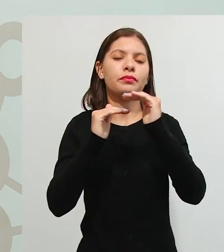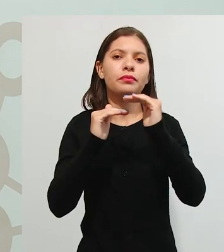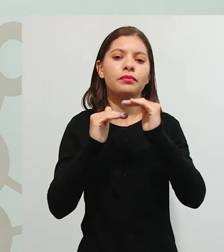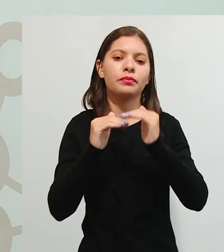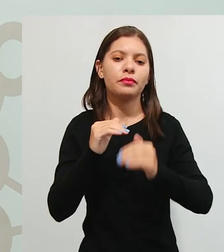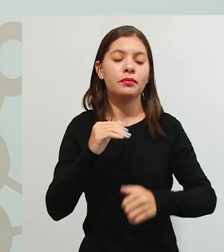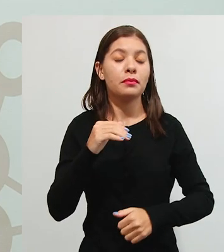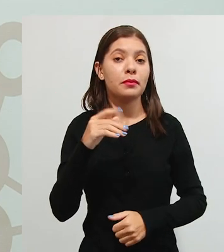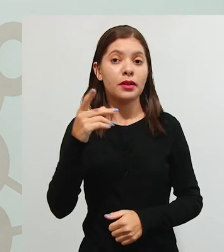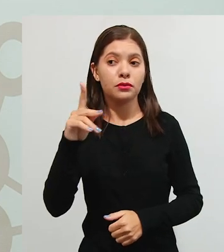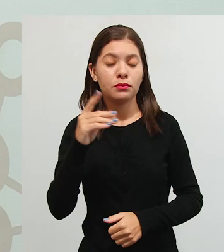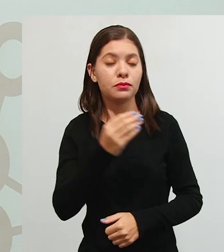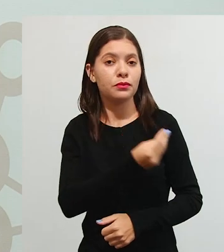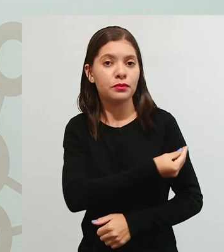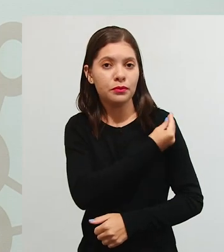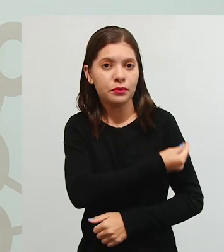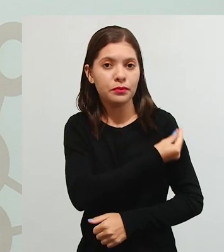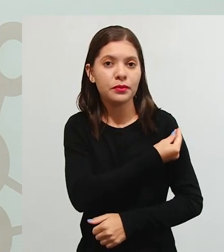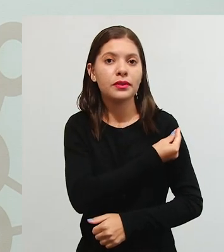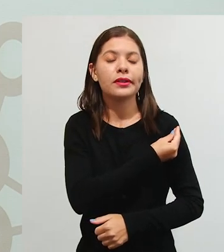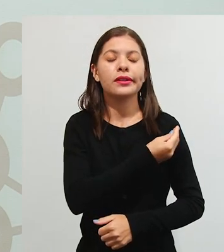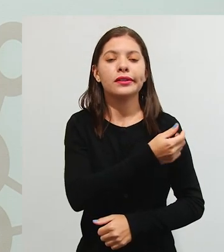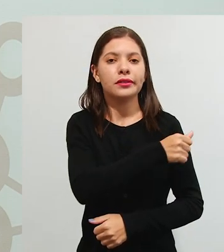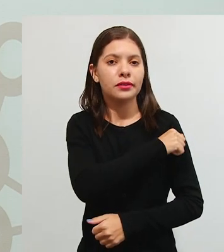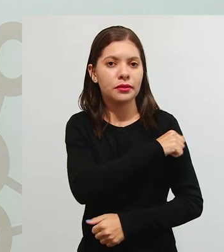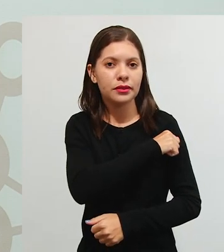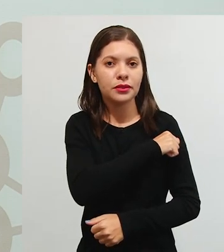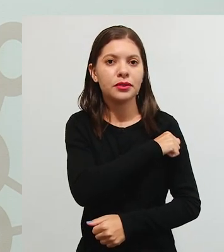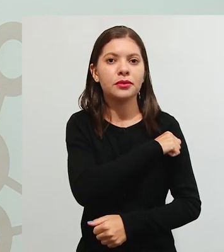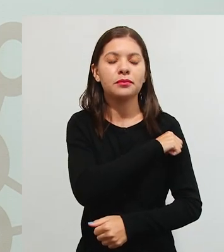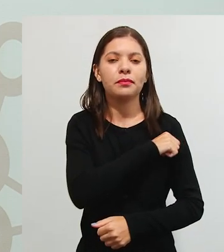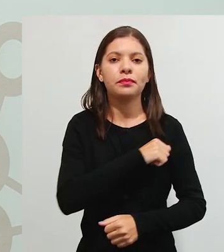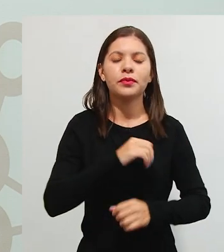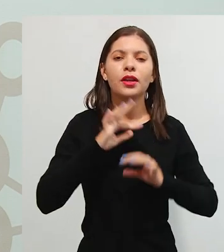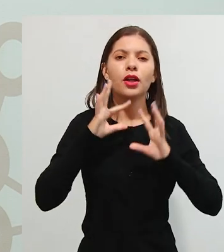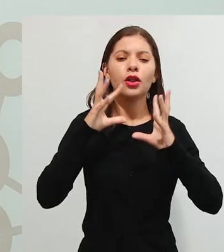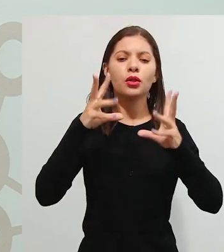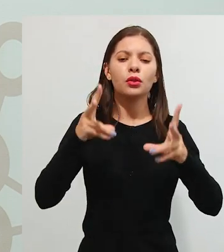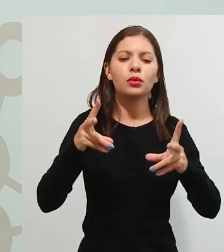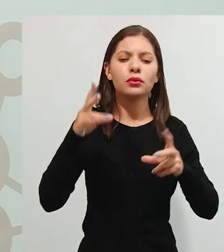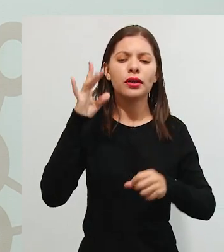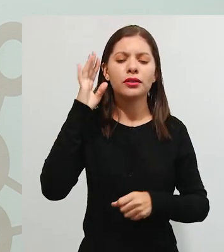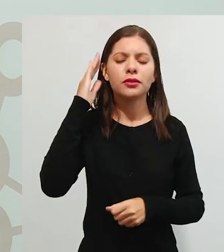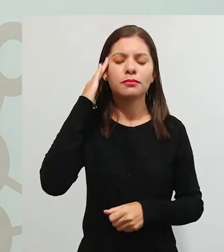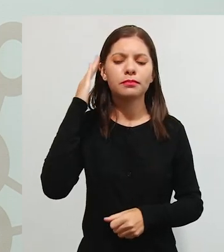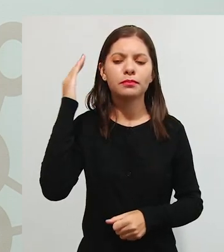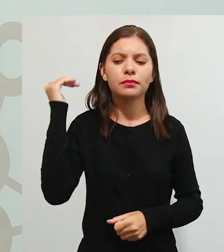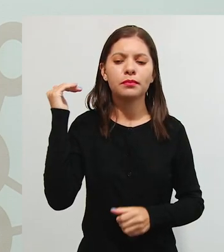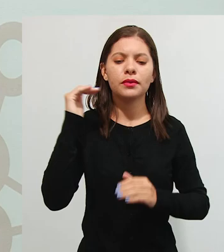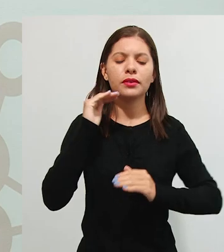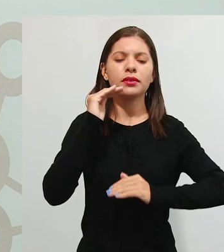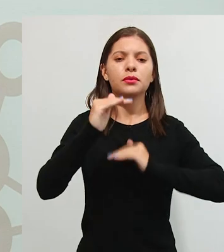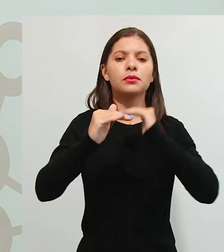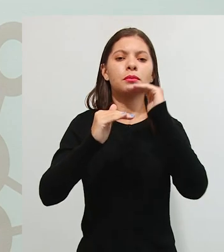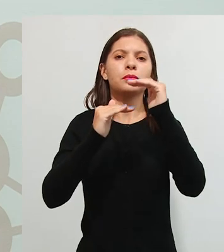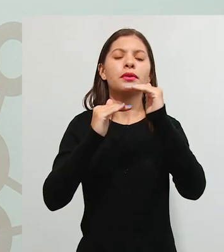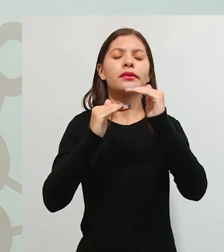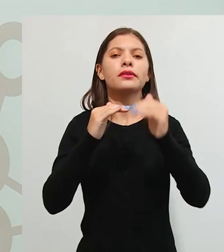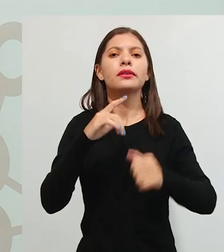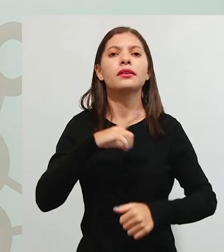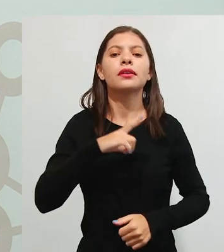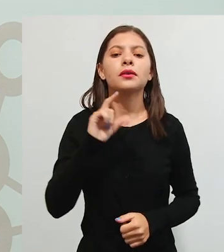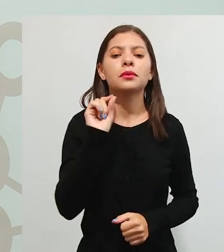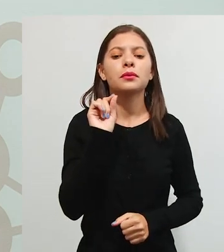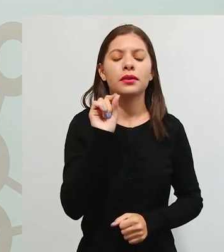sentido para a vida daquele que aprende. E aí, todas essas concepções de desenvolvimento, elas